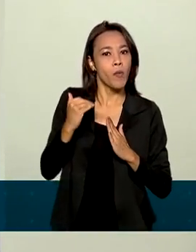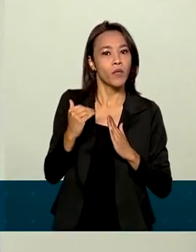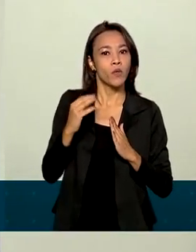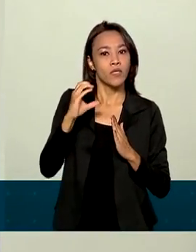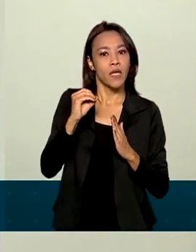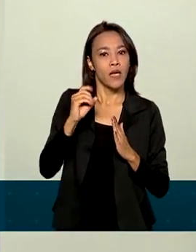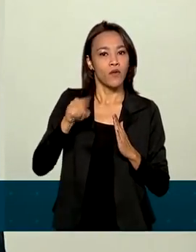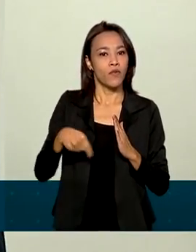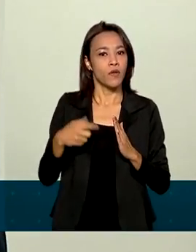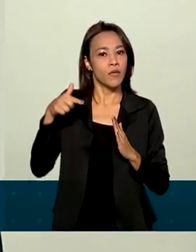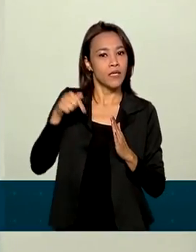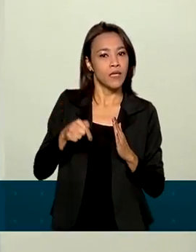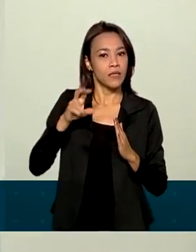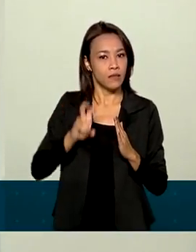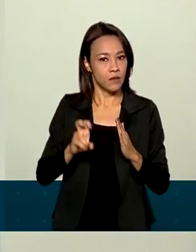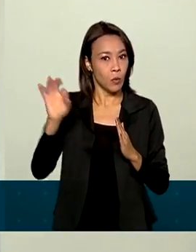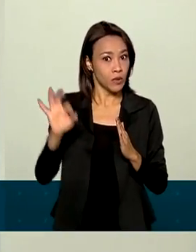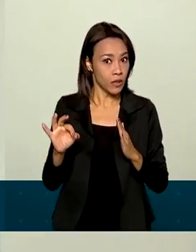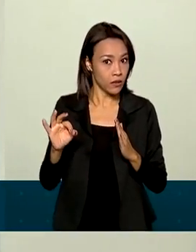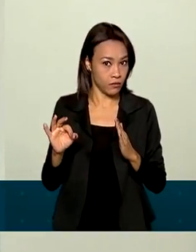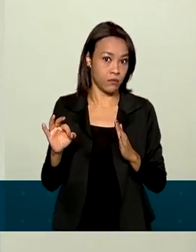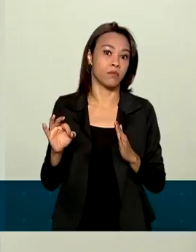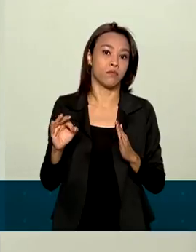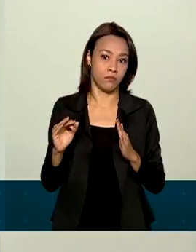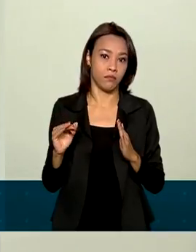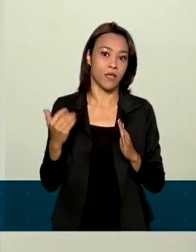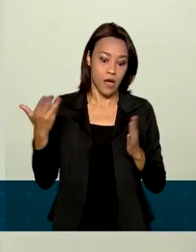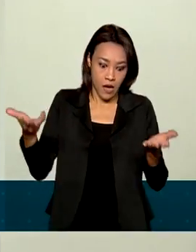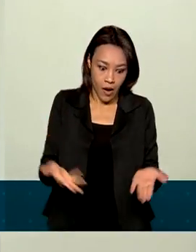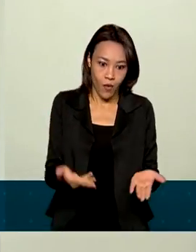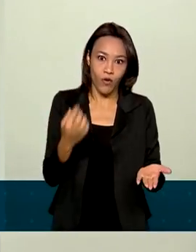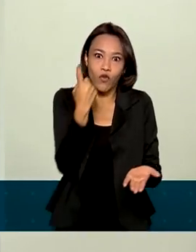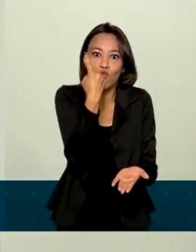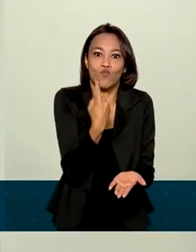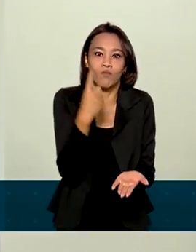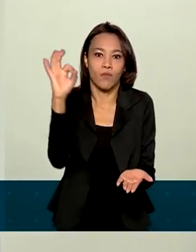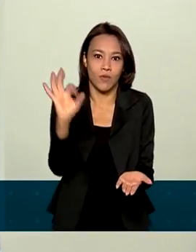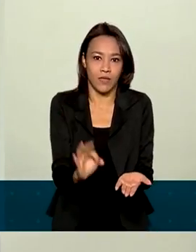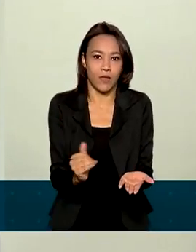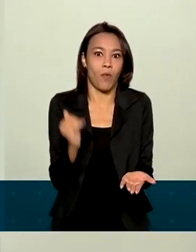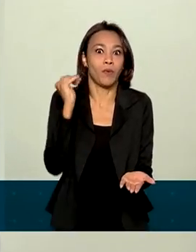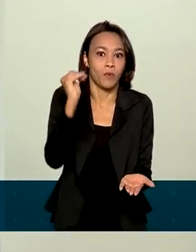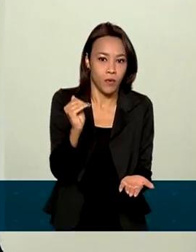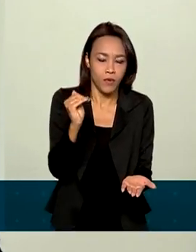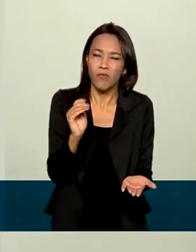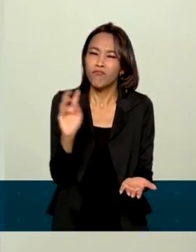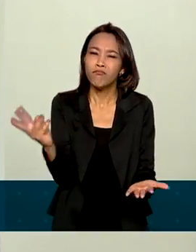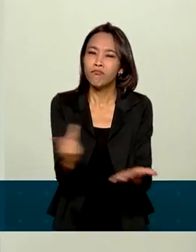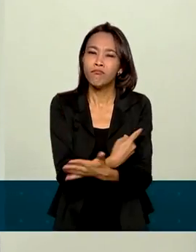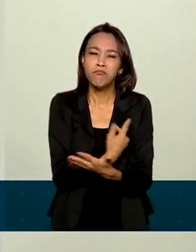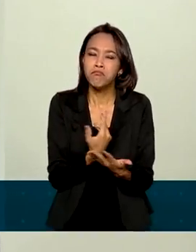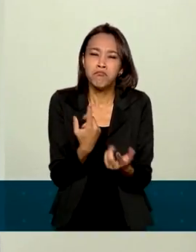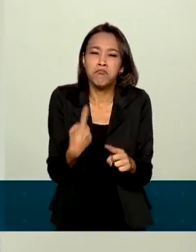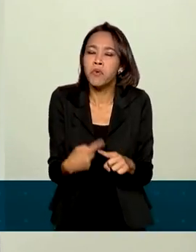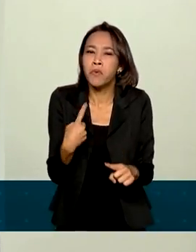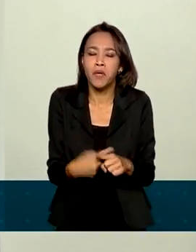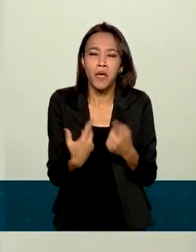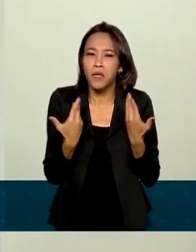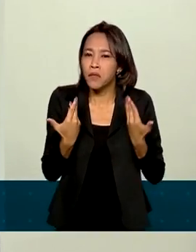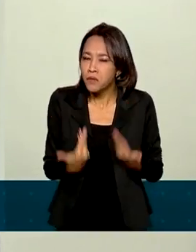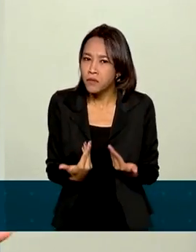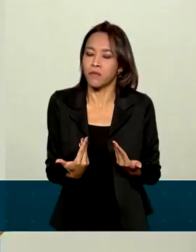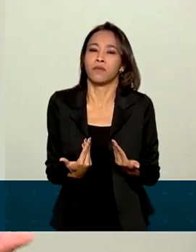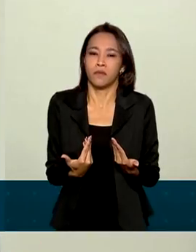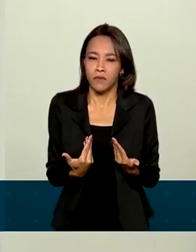0,75 pontos percentuais e, dessa vez, foi de 1%. A causa principal, de acordo com a própria nota